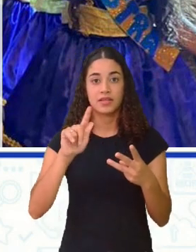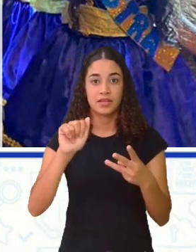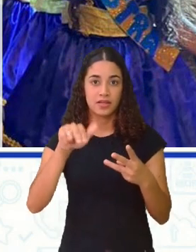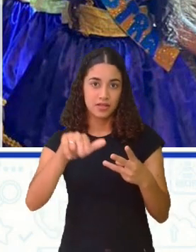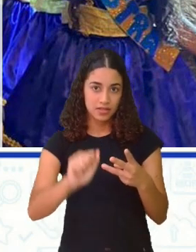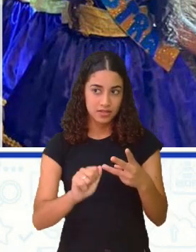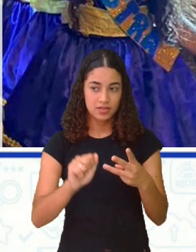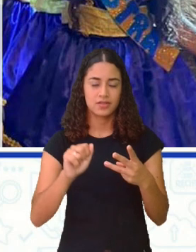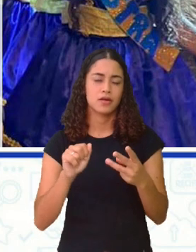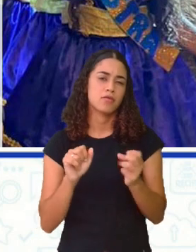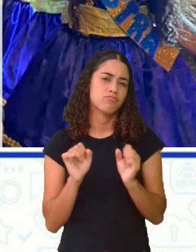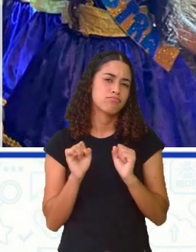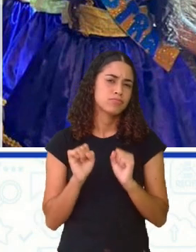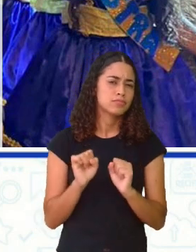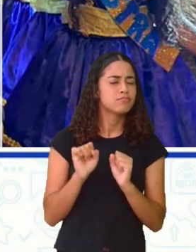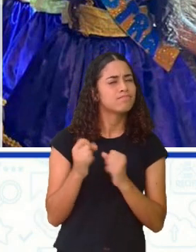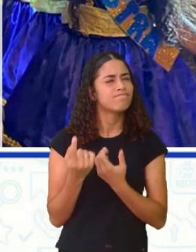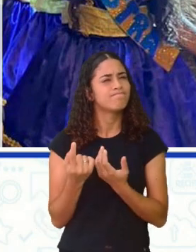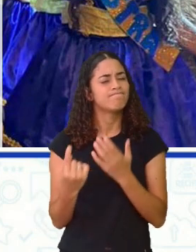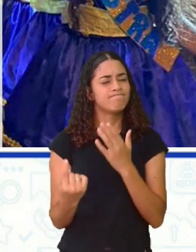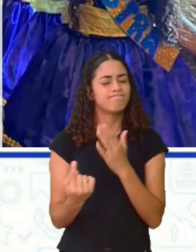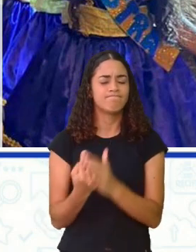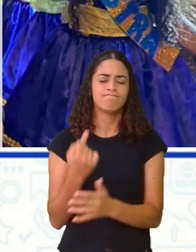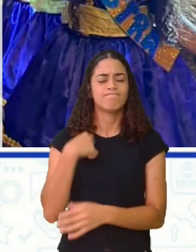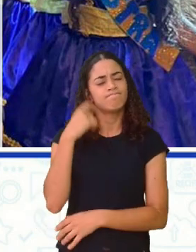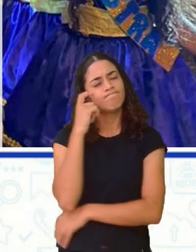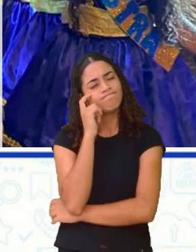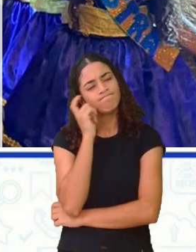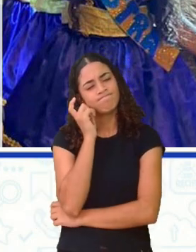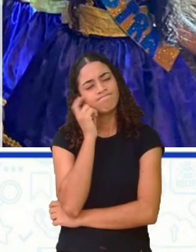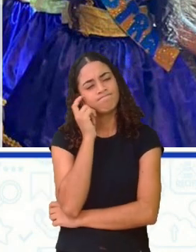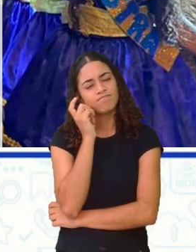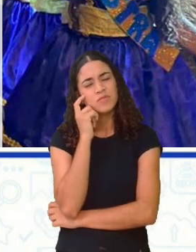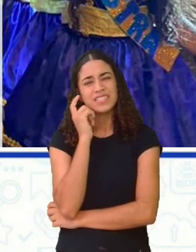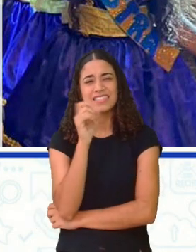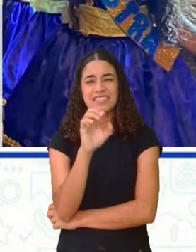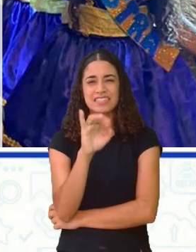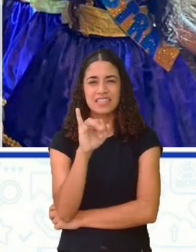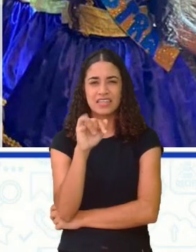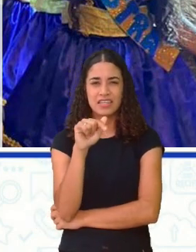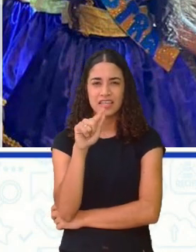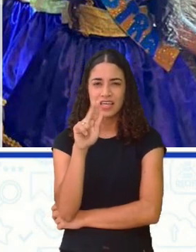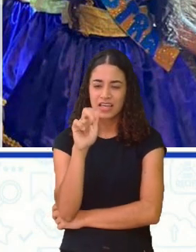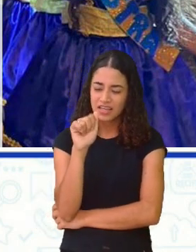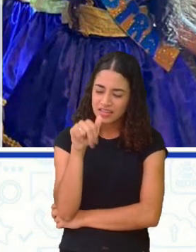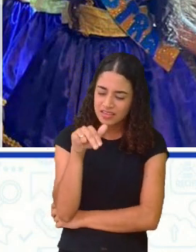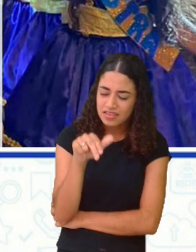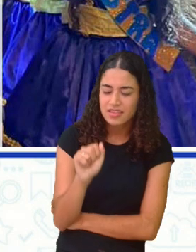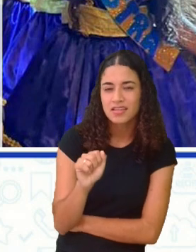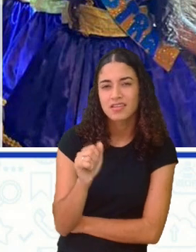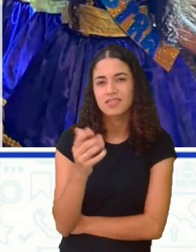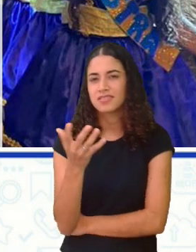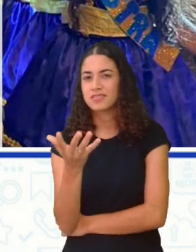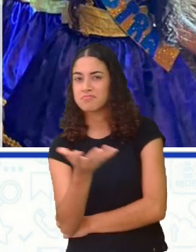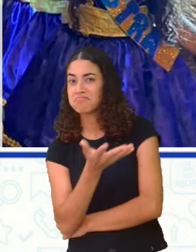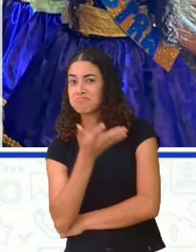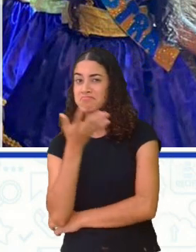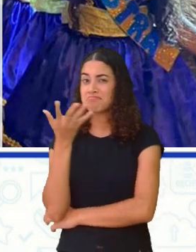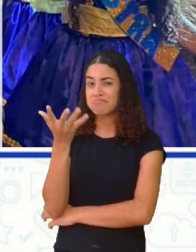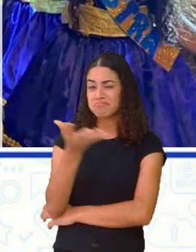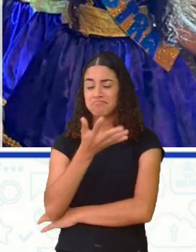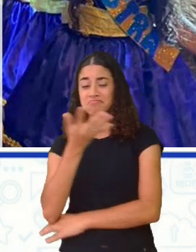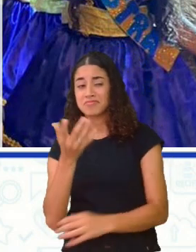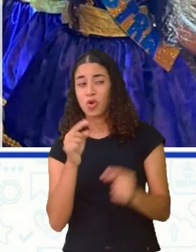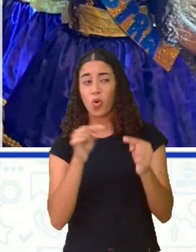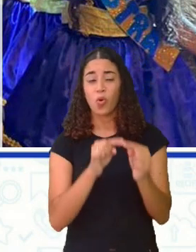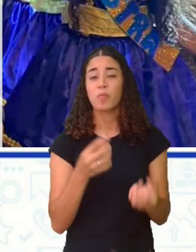A cigana, você talvez tenha já perguntado, professora, cigana? O tem a ver cigano com o pastorio? Com uma coisa que é a lapinha,